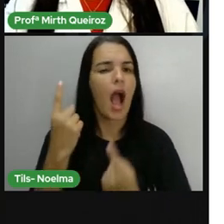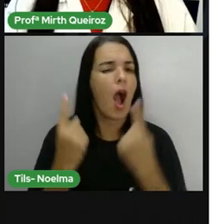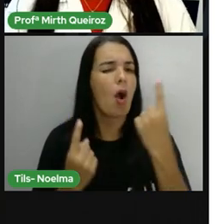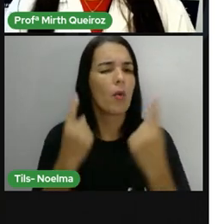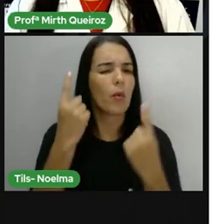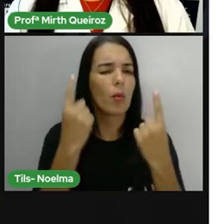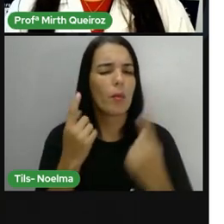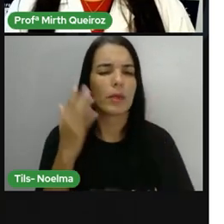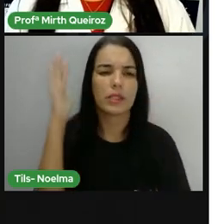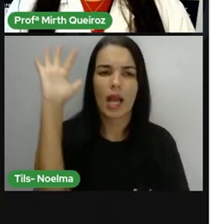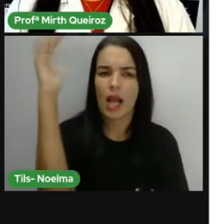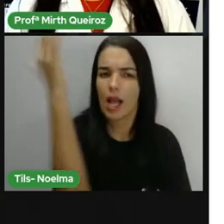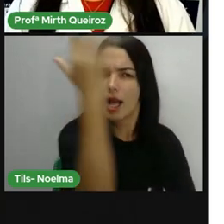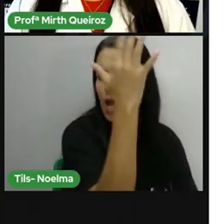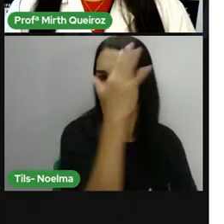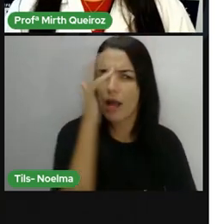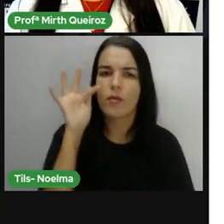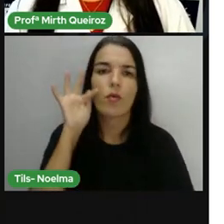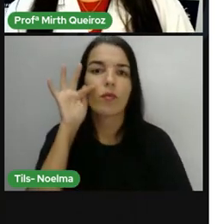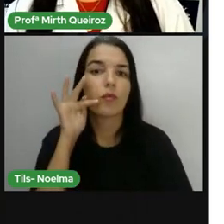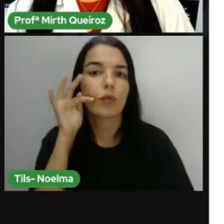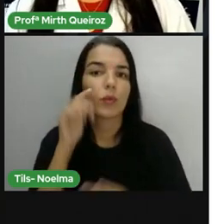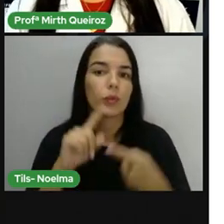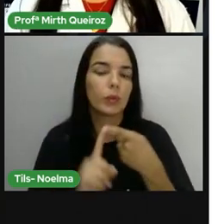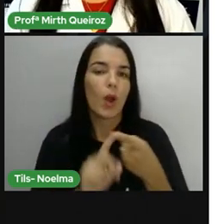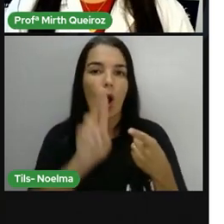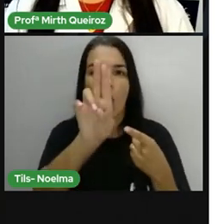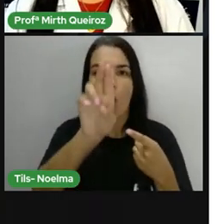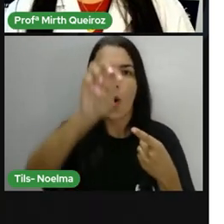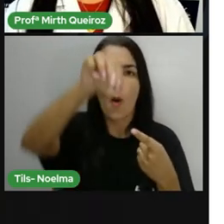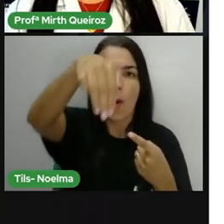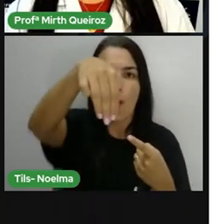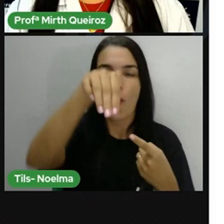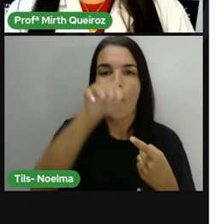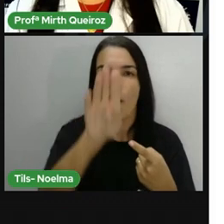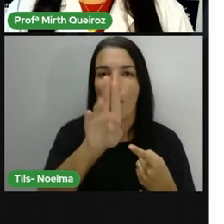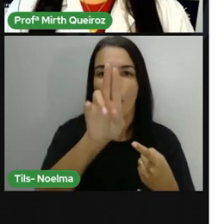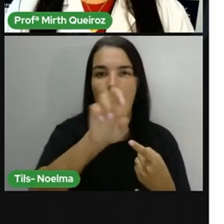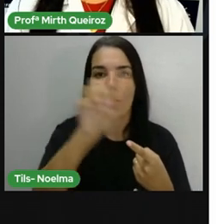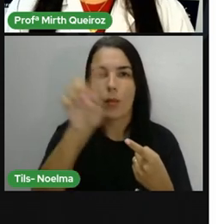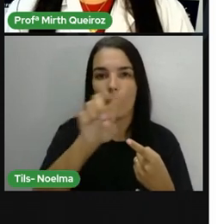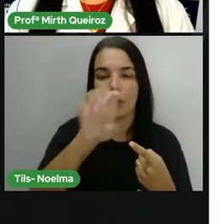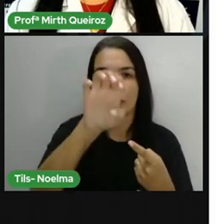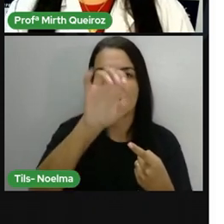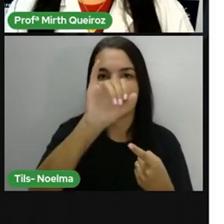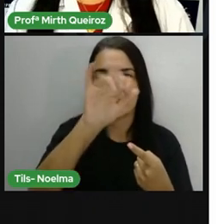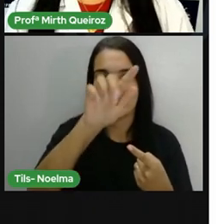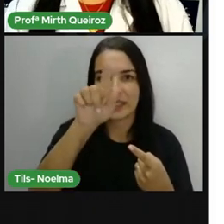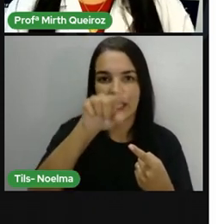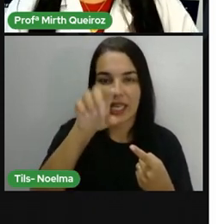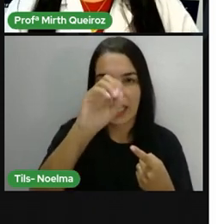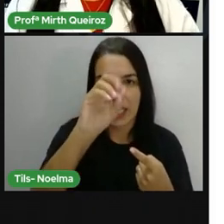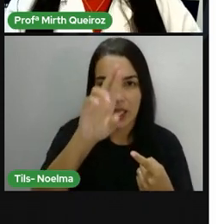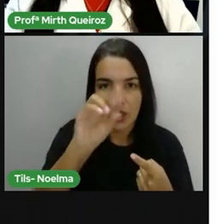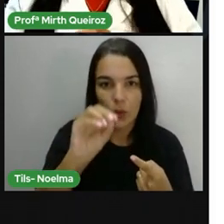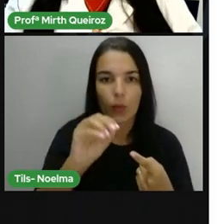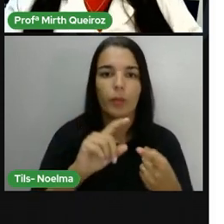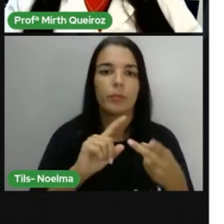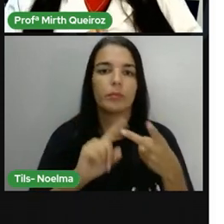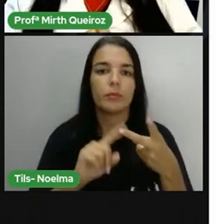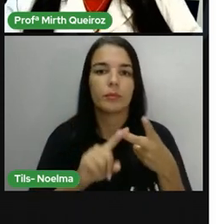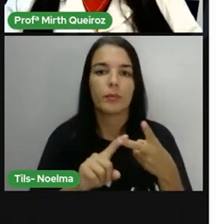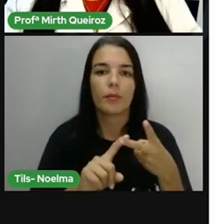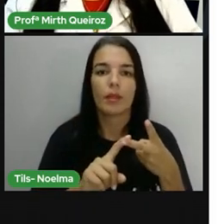Algumas das fruteiras nativas são o ruzeiro, genipapo, o maracujá, né? Maracujá da caatinga, que é